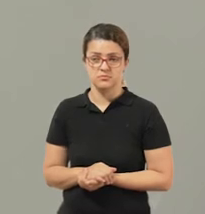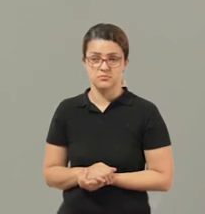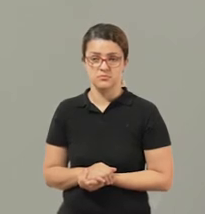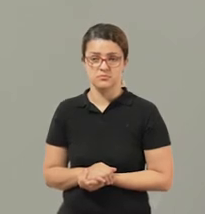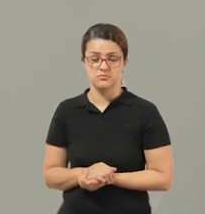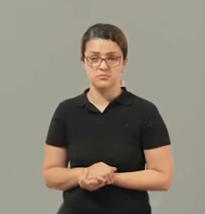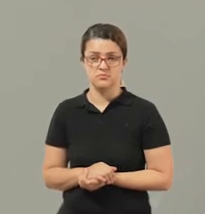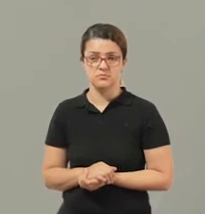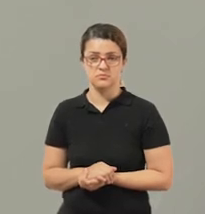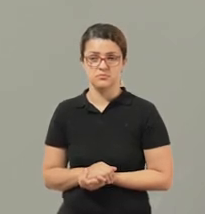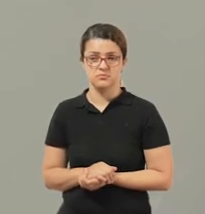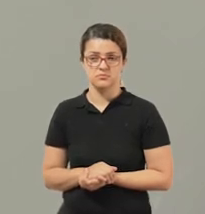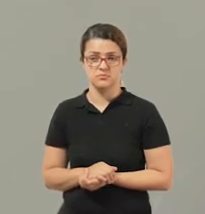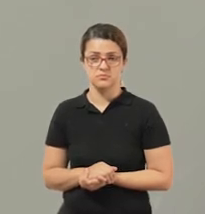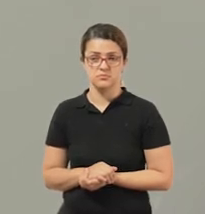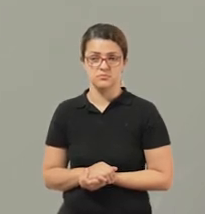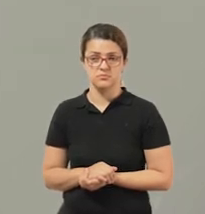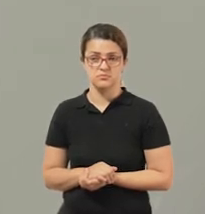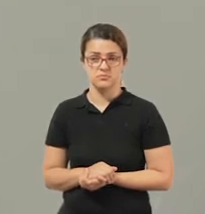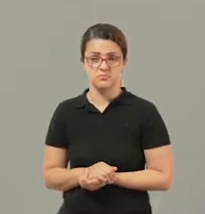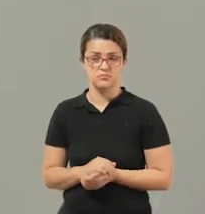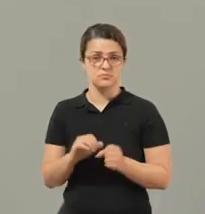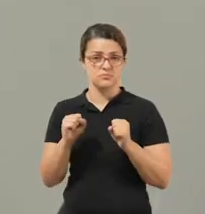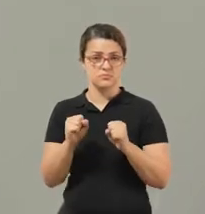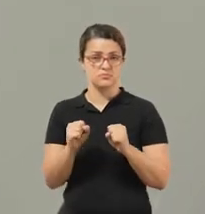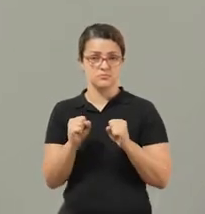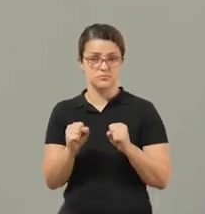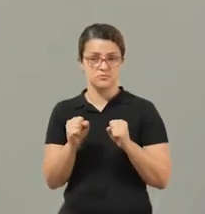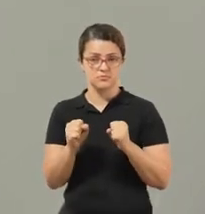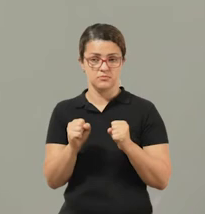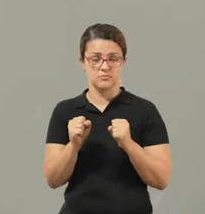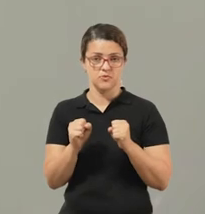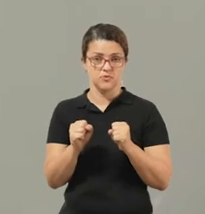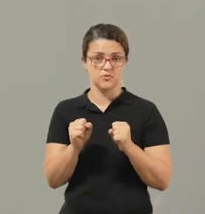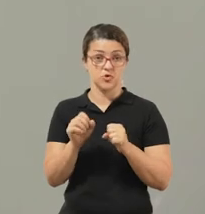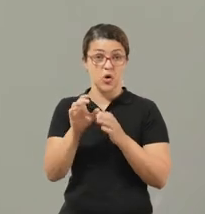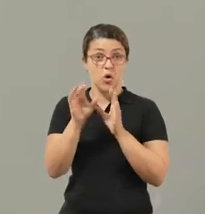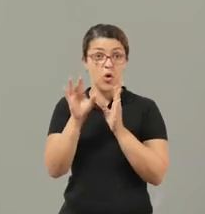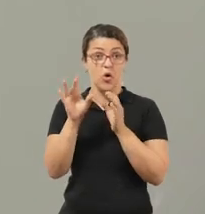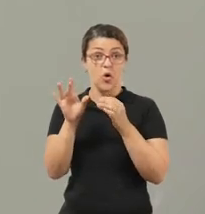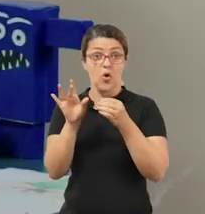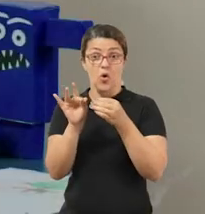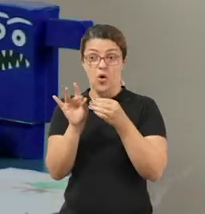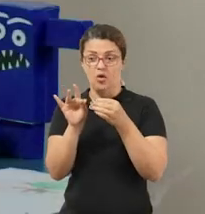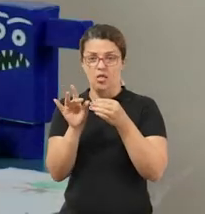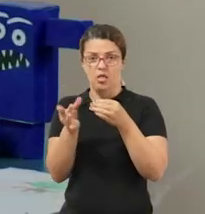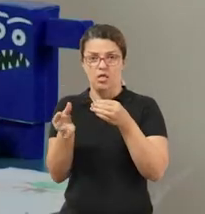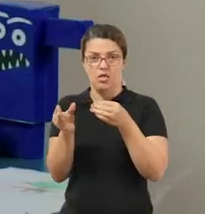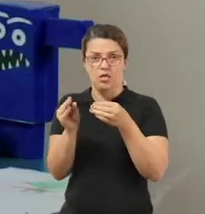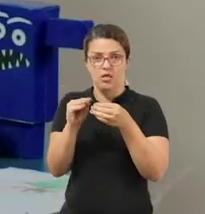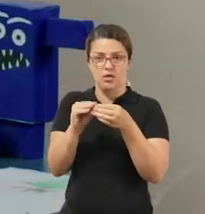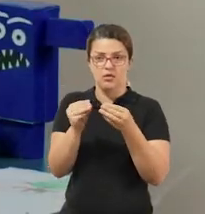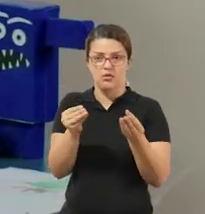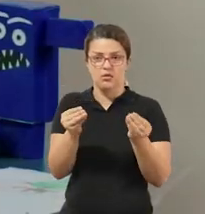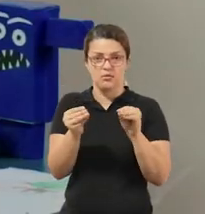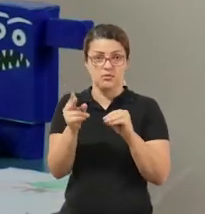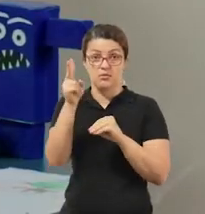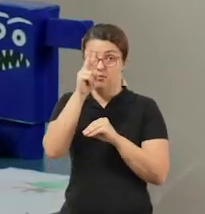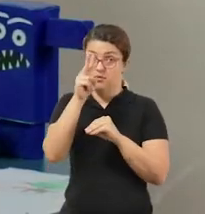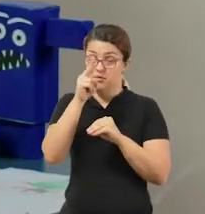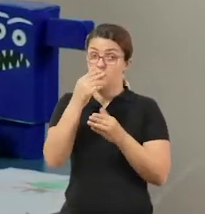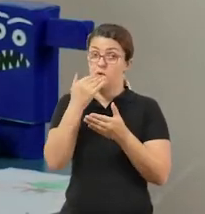Dobrou? Aí sim, vocês podem passar a cola. Lembrem-se, vocês precisam